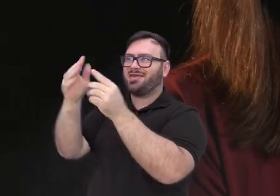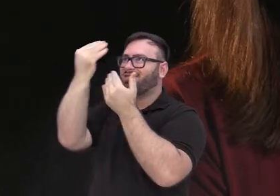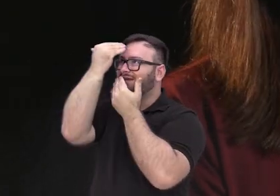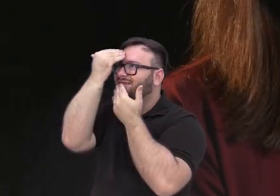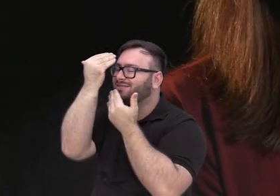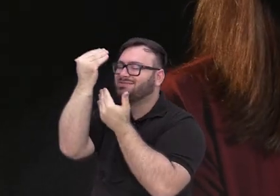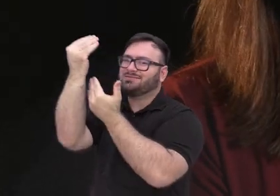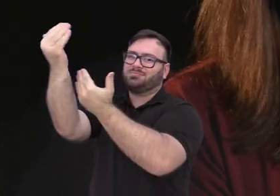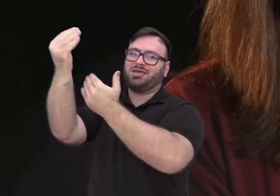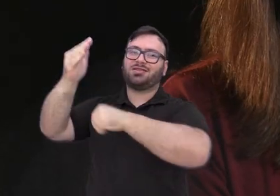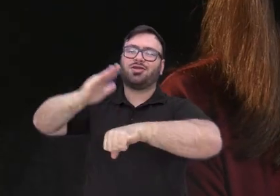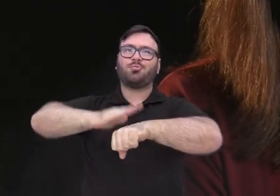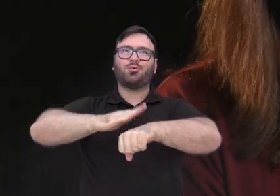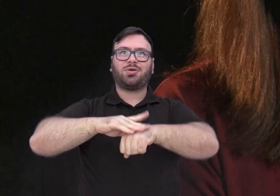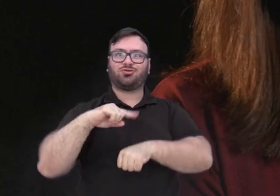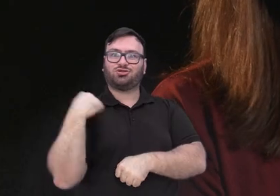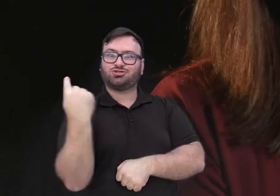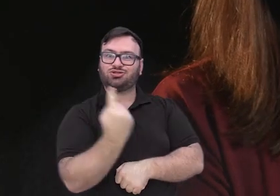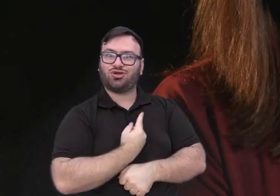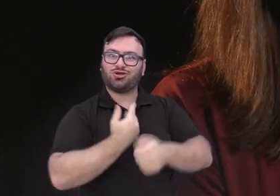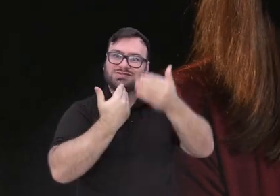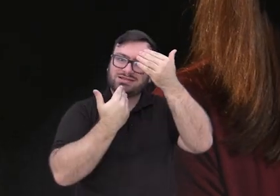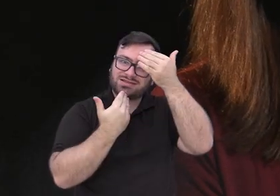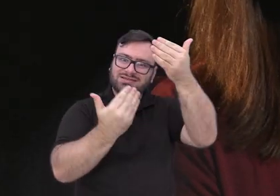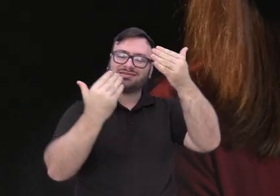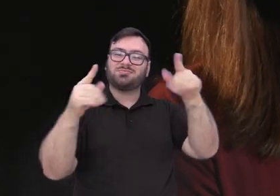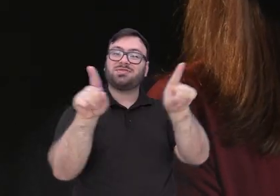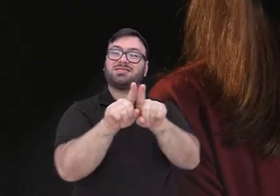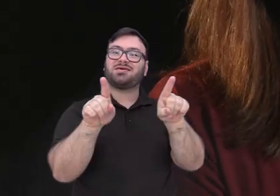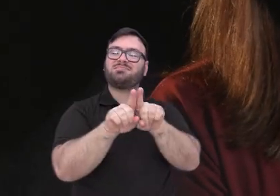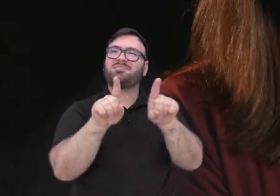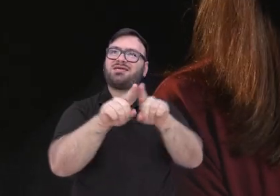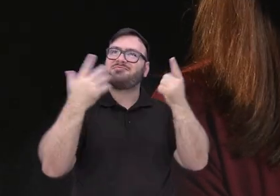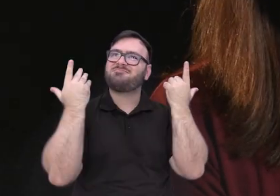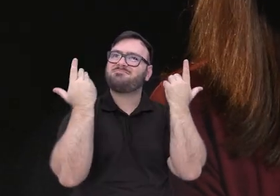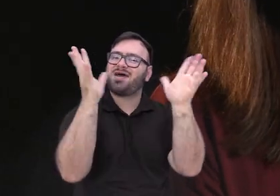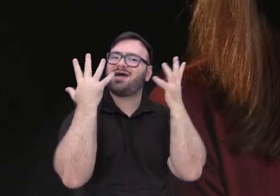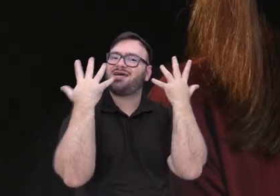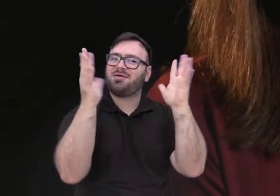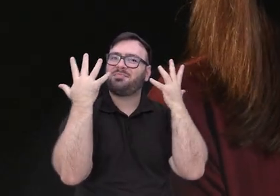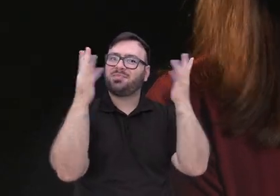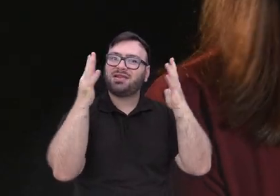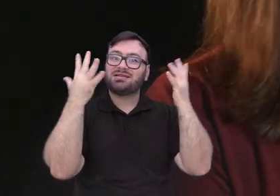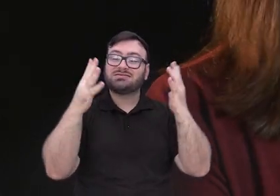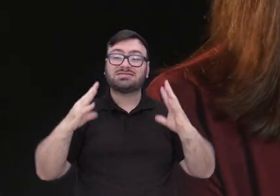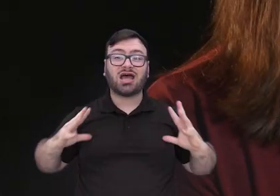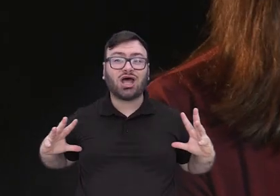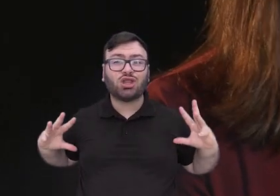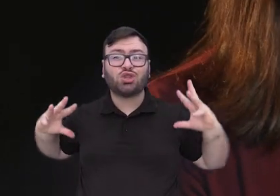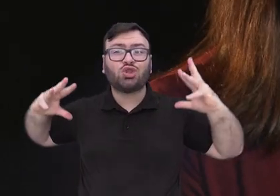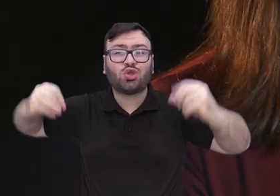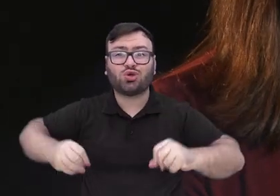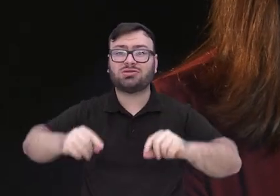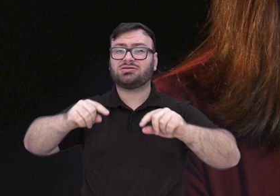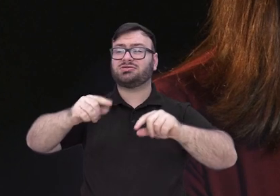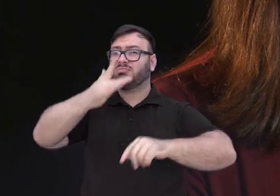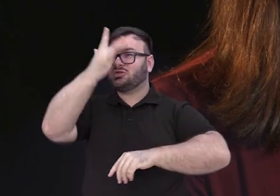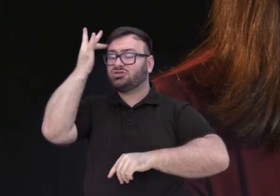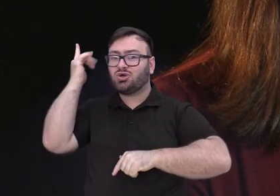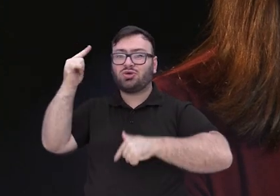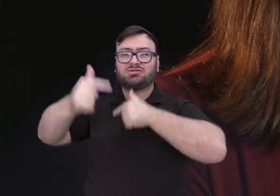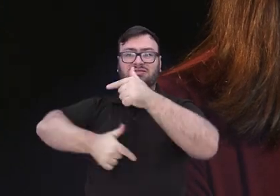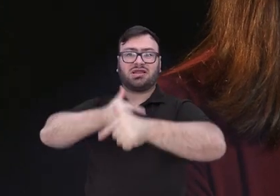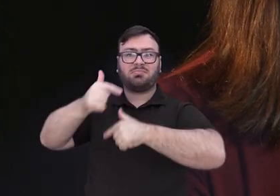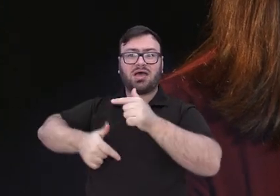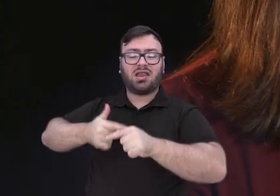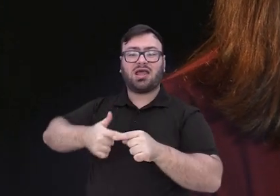Então é hora de nós agradecermos, nós felicitarmos, parabenizarmos todos os servidores que estão lá em Toledo.